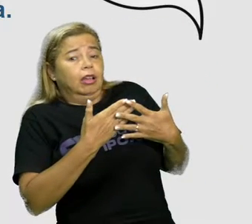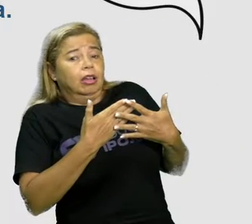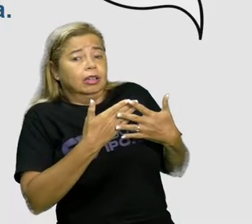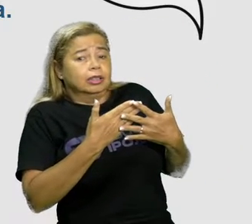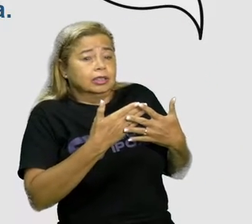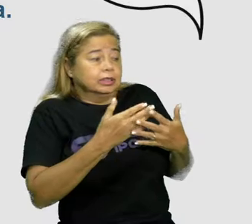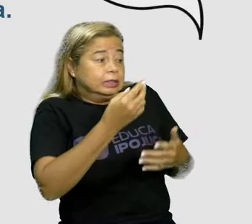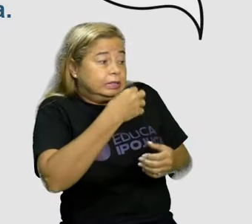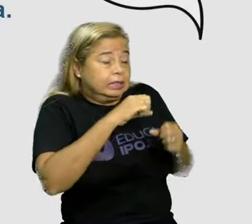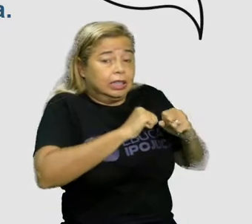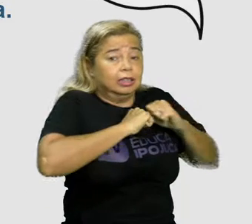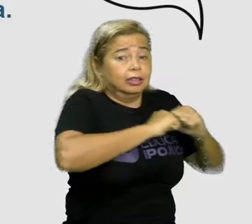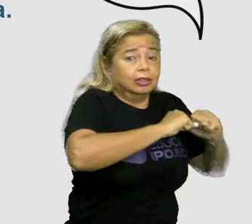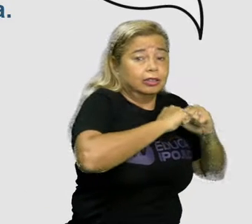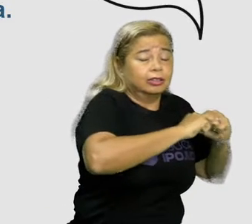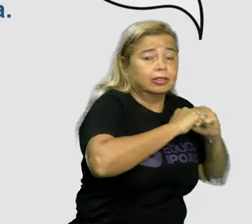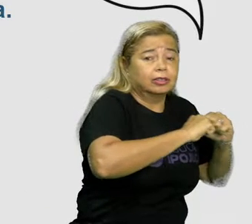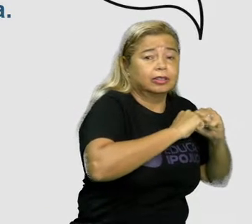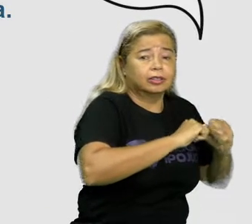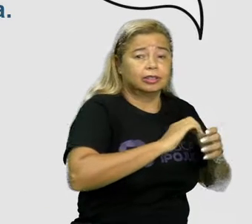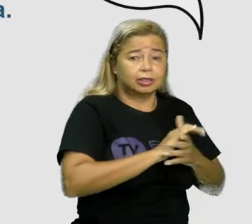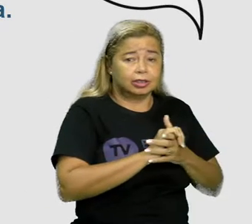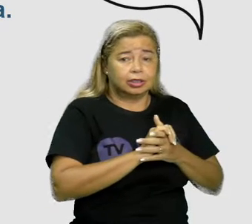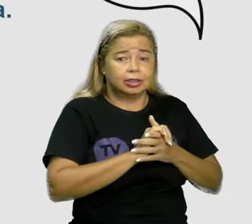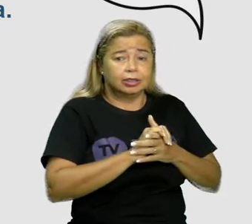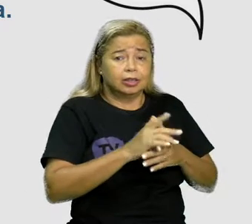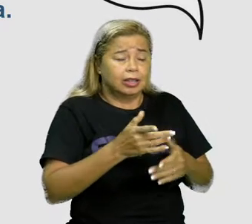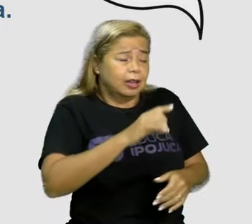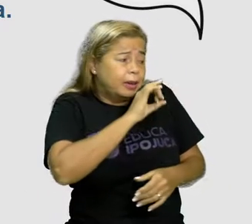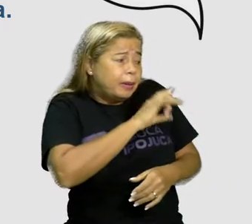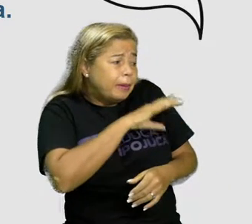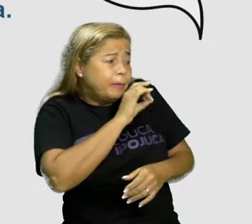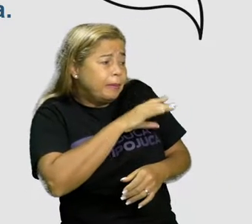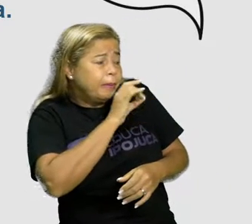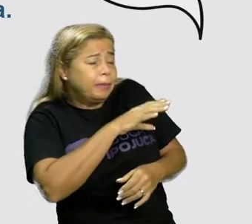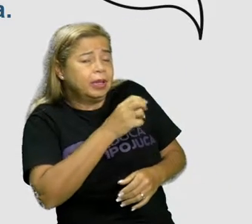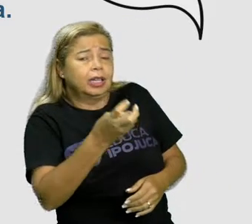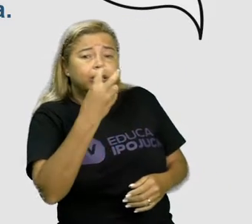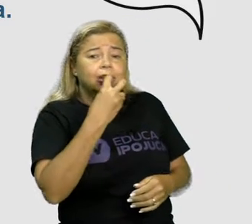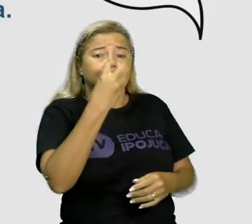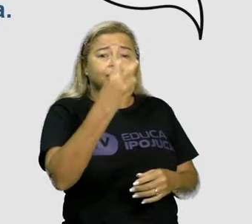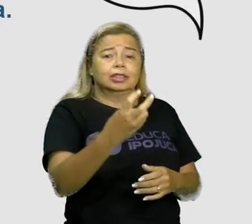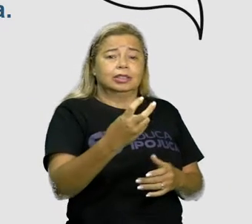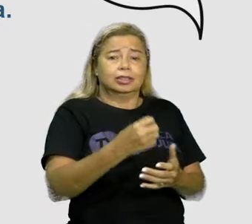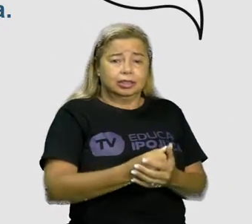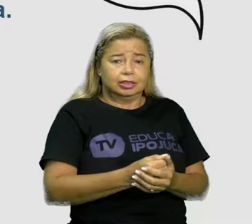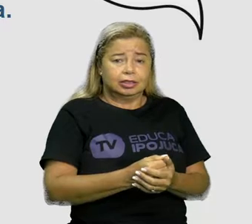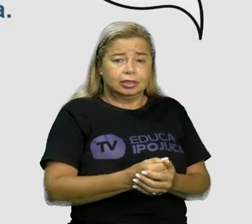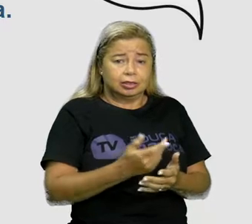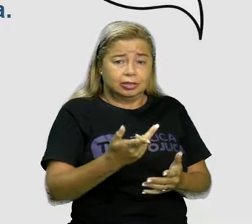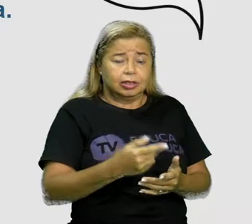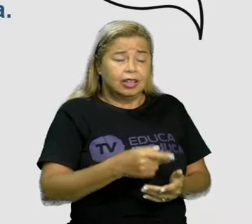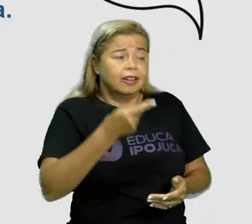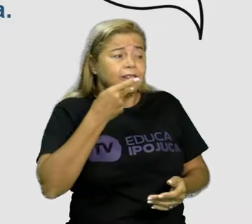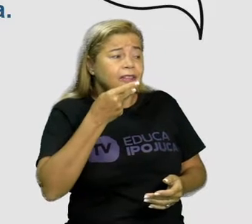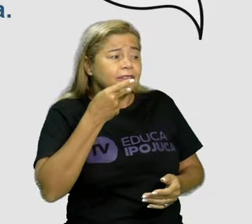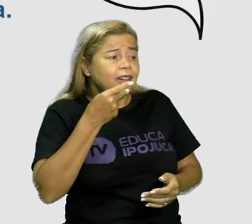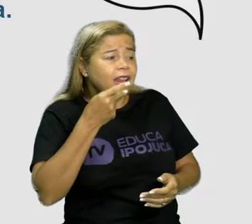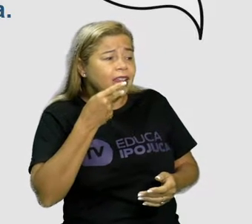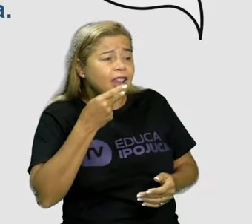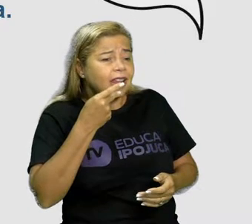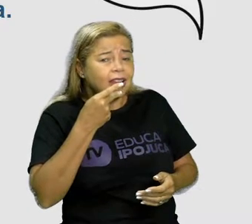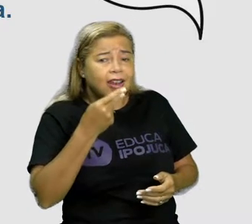saía correndo, a porvorada gritando. Acorda, Rubião! Tem